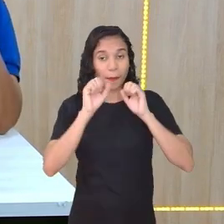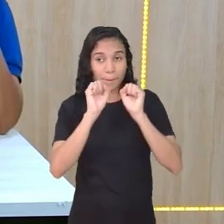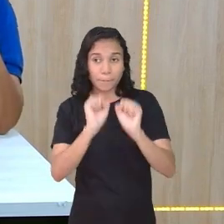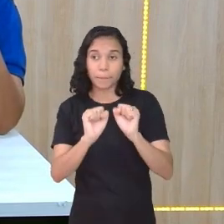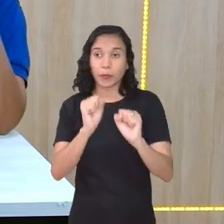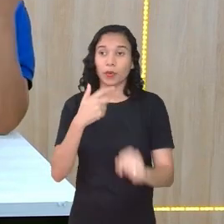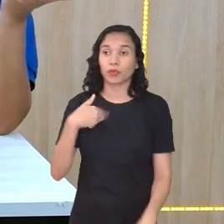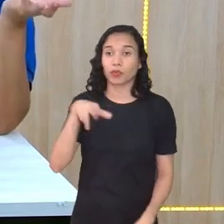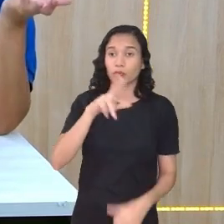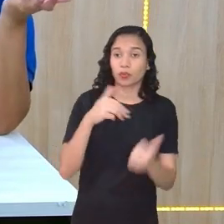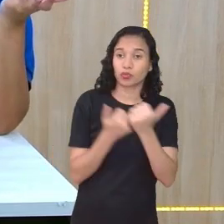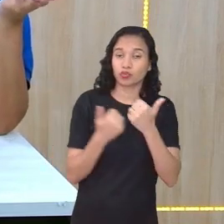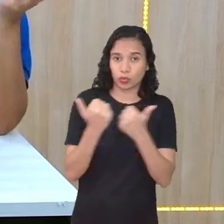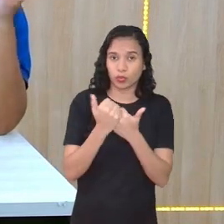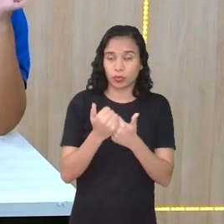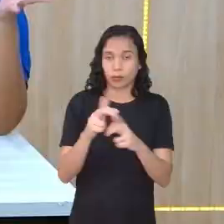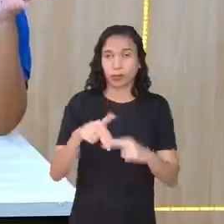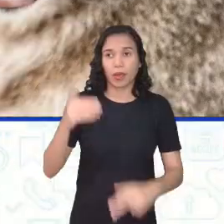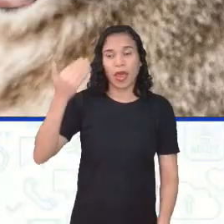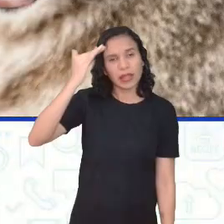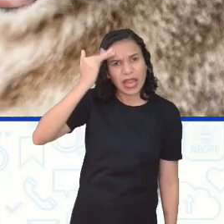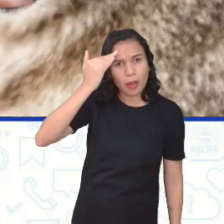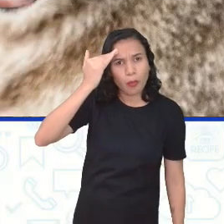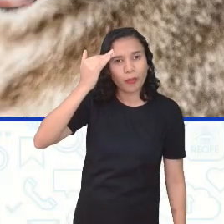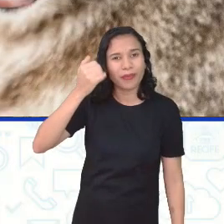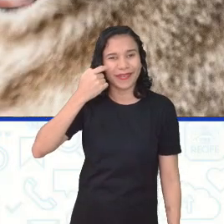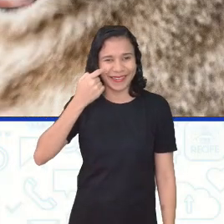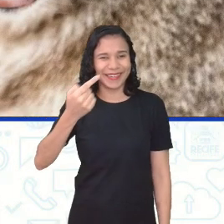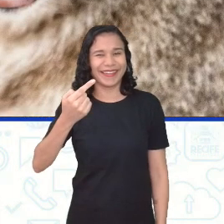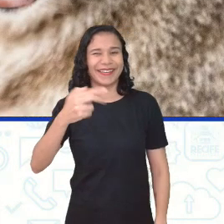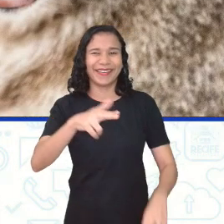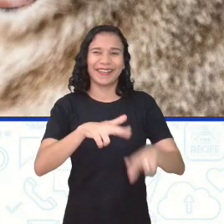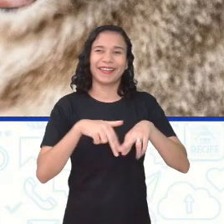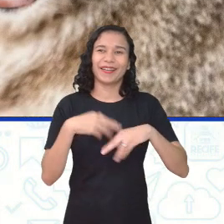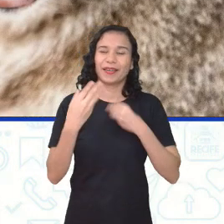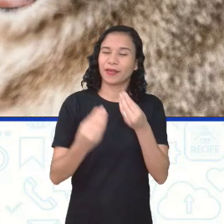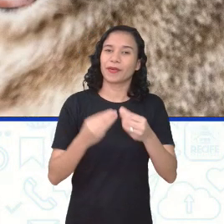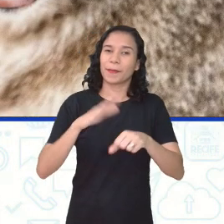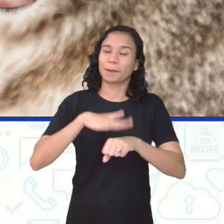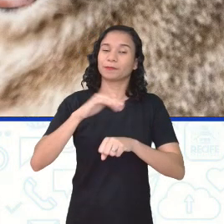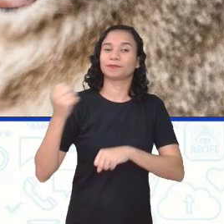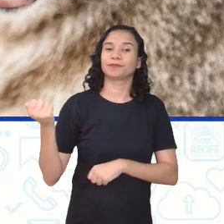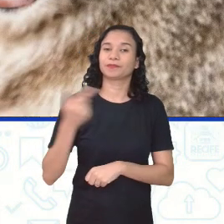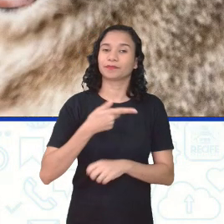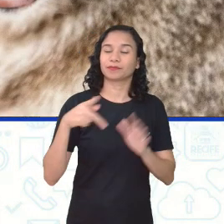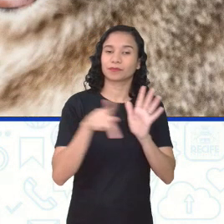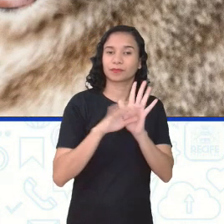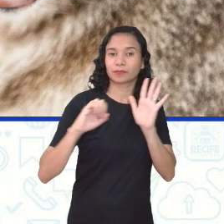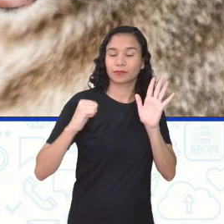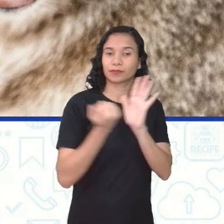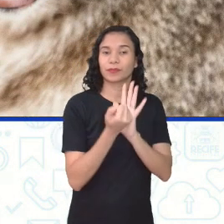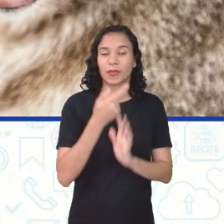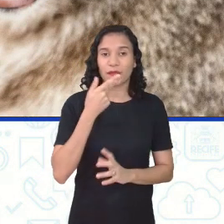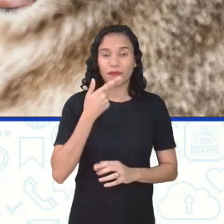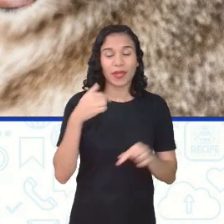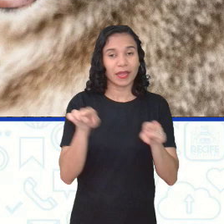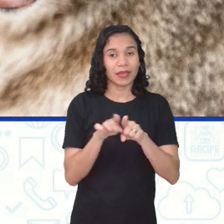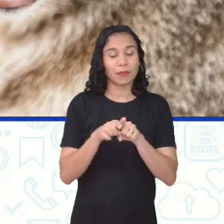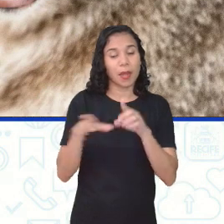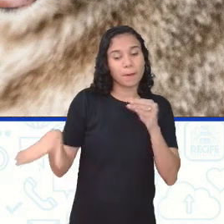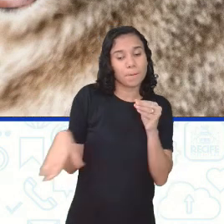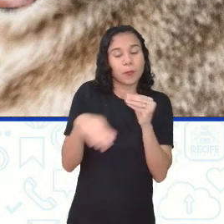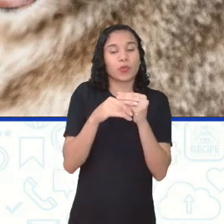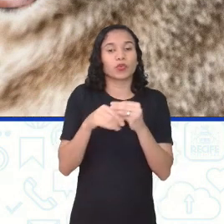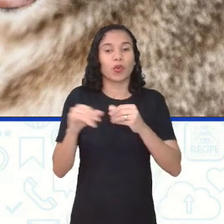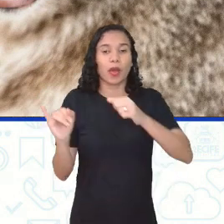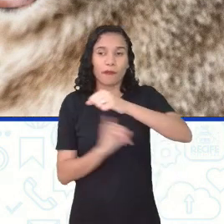poderiam ser substituídas por entende. Aí, eu trouxe aqui, é, mas para além das marcas de oralidade, existem algumas expressões coloquiais